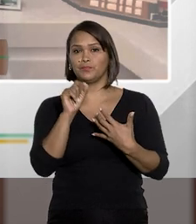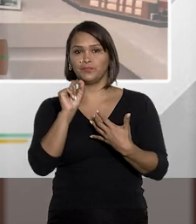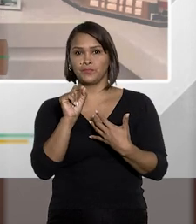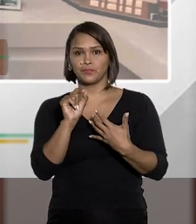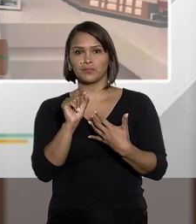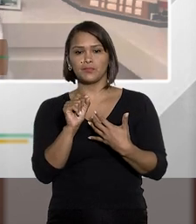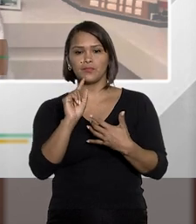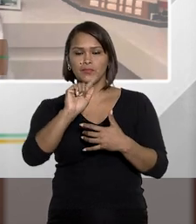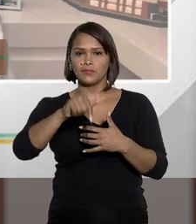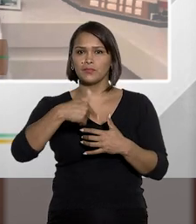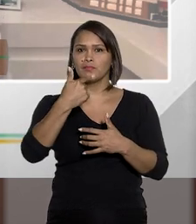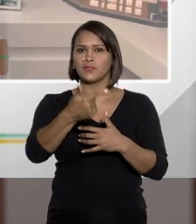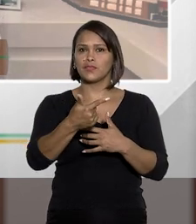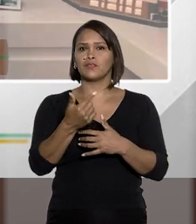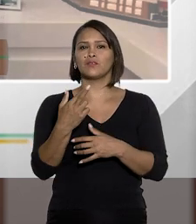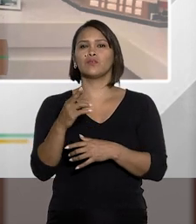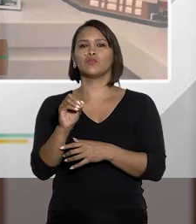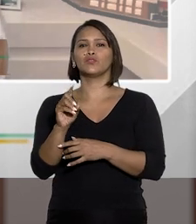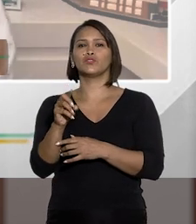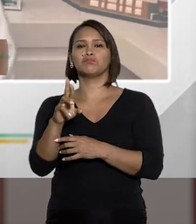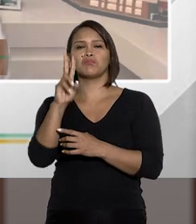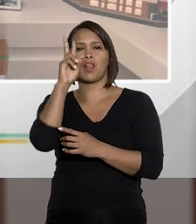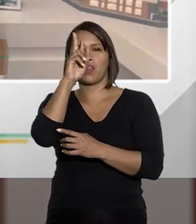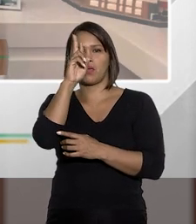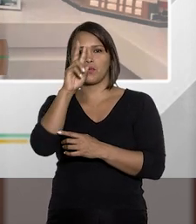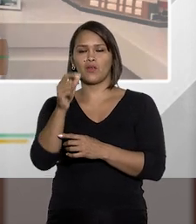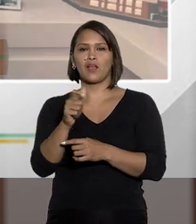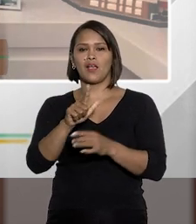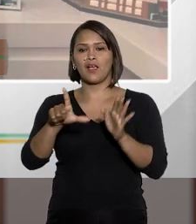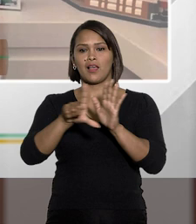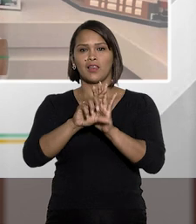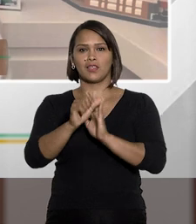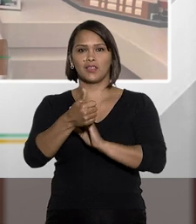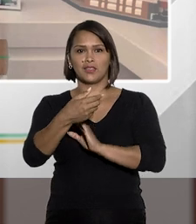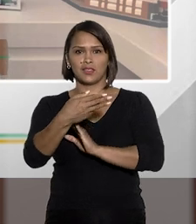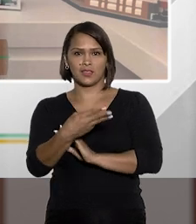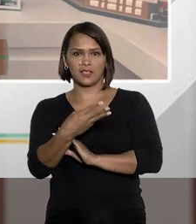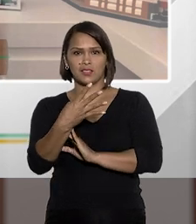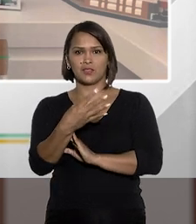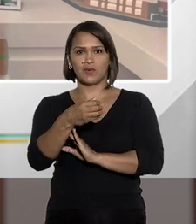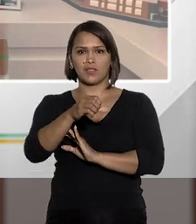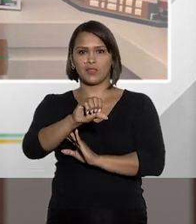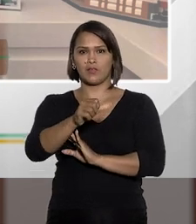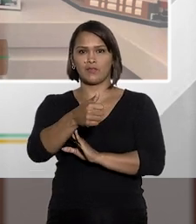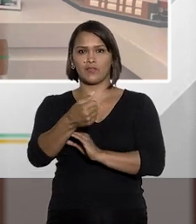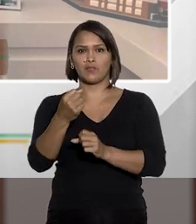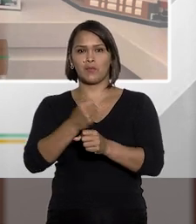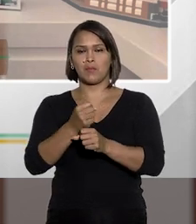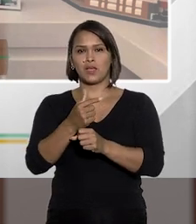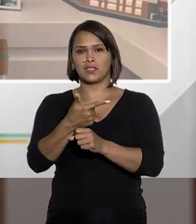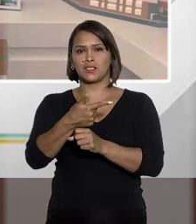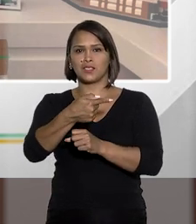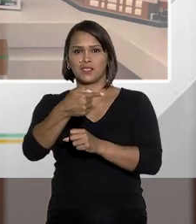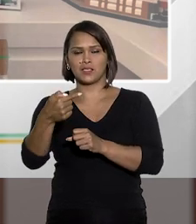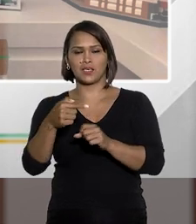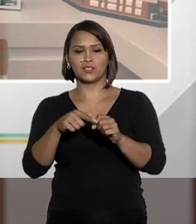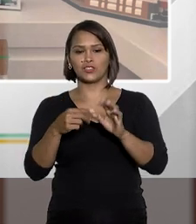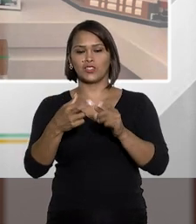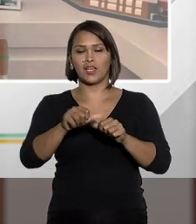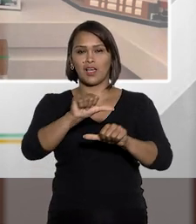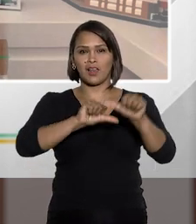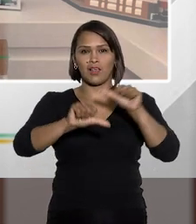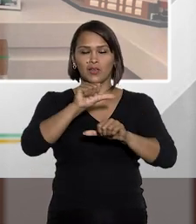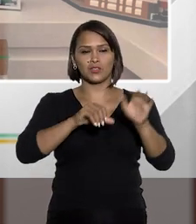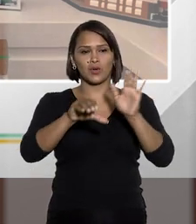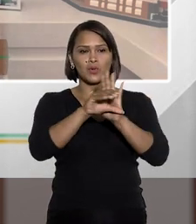ser dito aqui? Que depois, Rogério lembrou bem, a lei 13491-17, ela altera o código